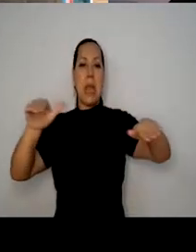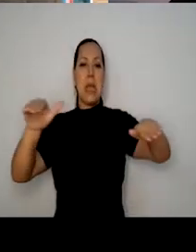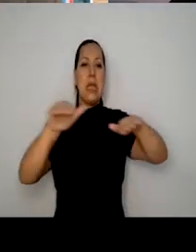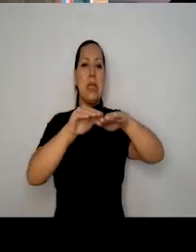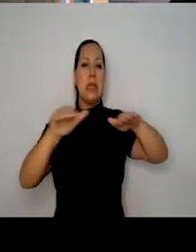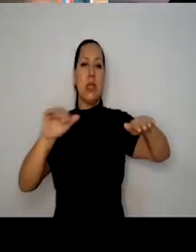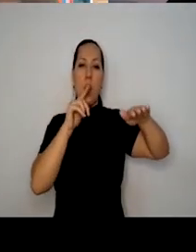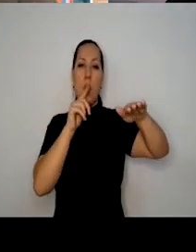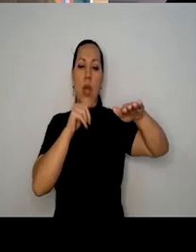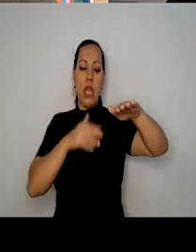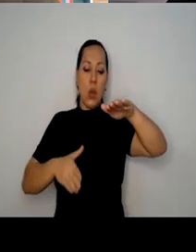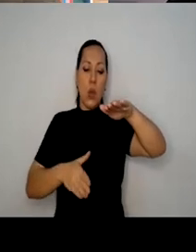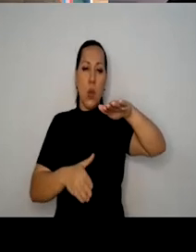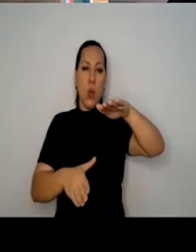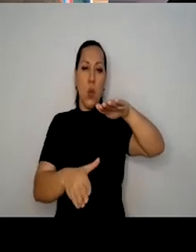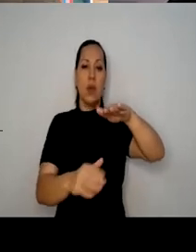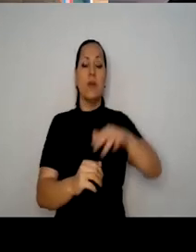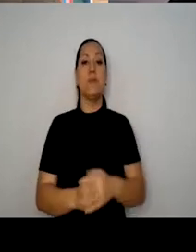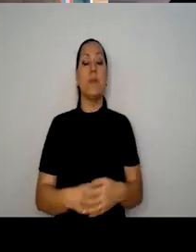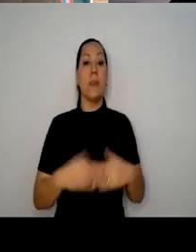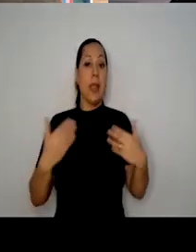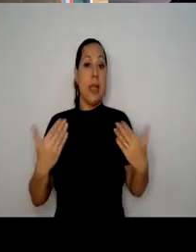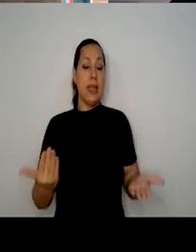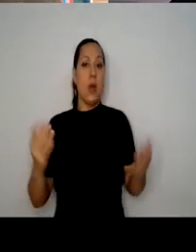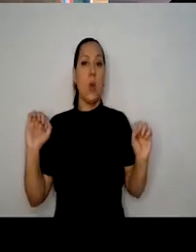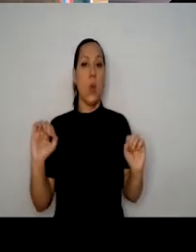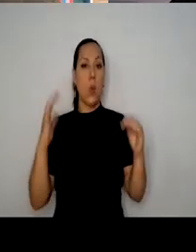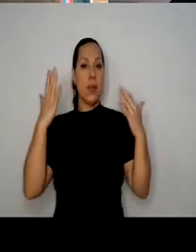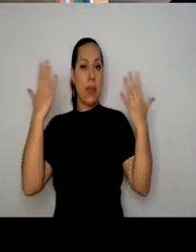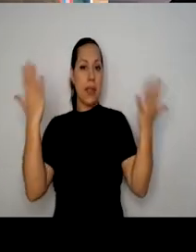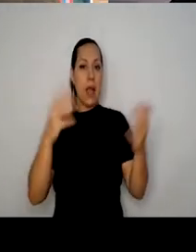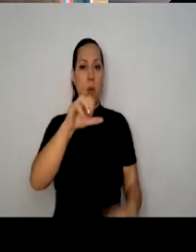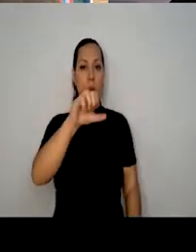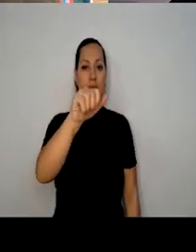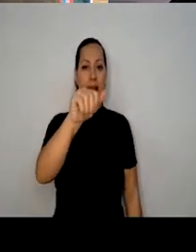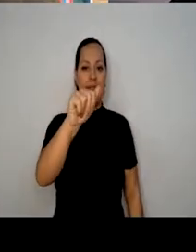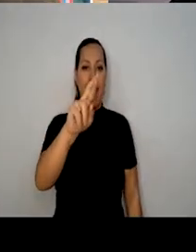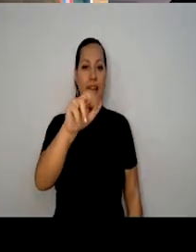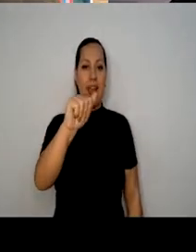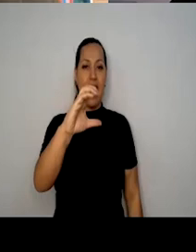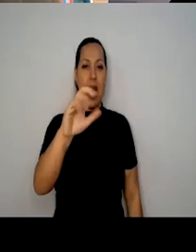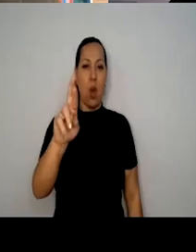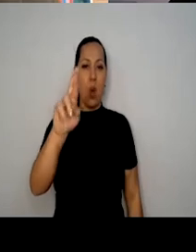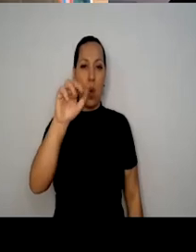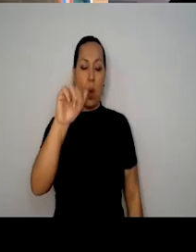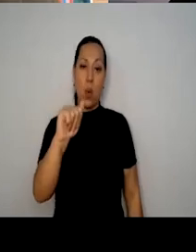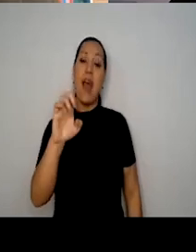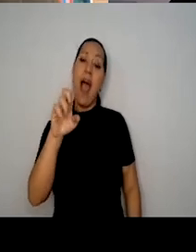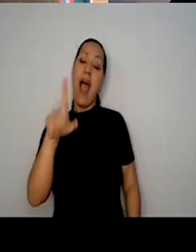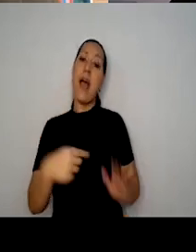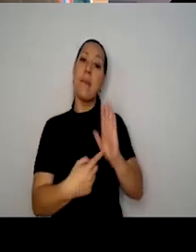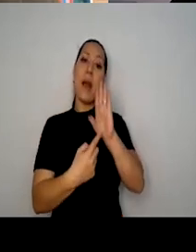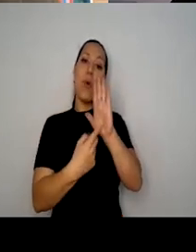desse rio. então o espetáculo Saracura é isso, é para a gente abrir essa escuta